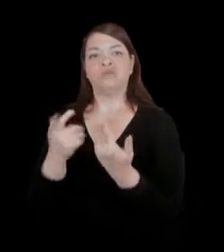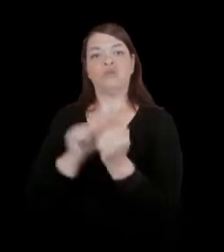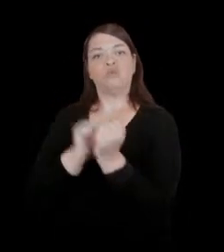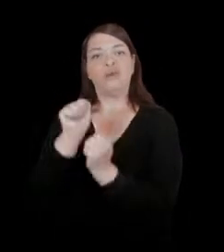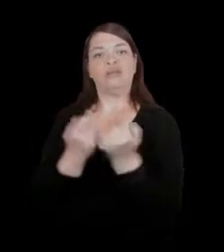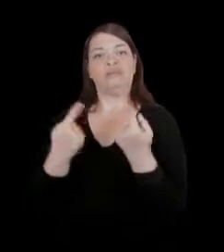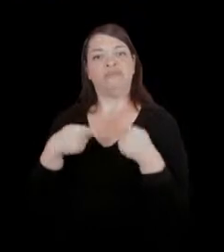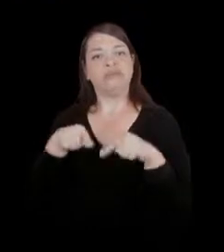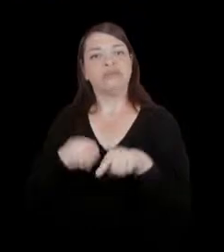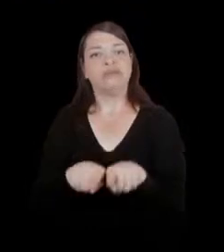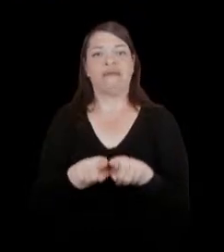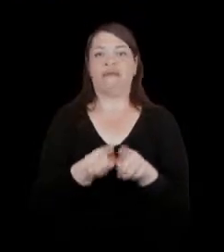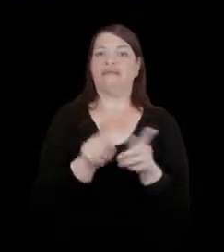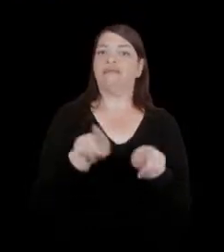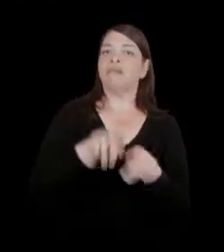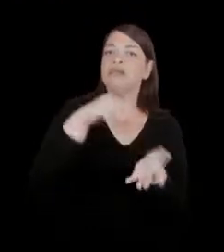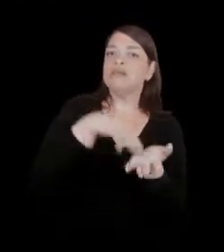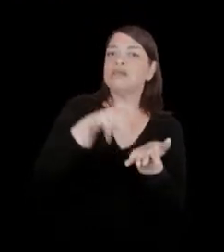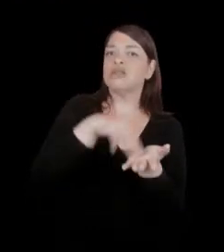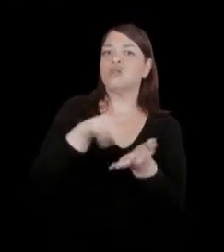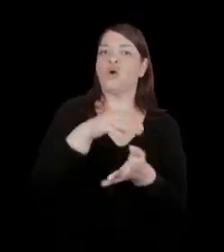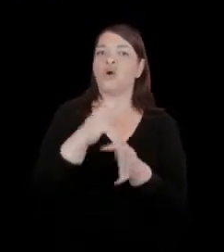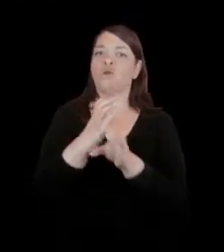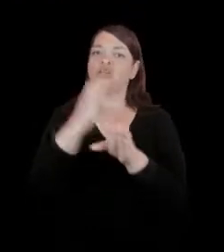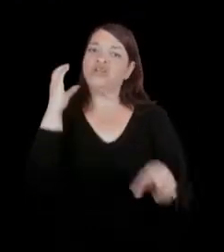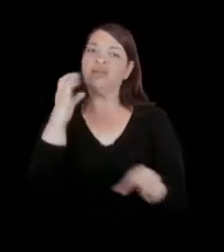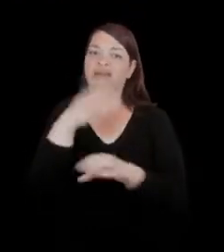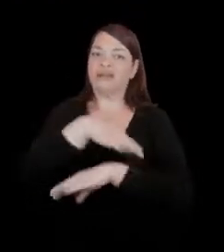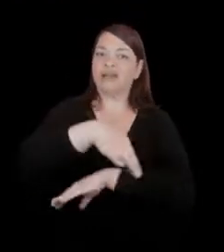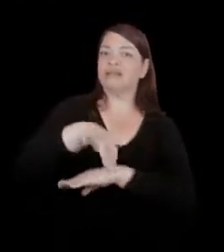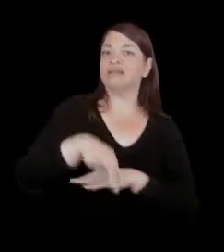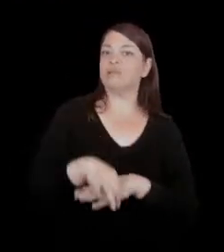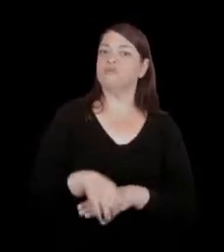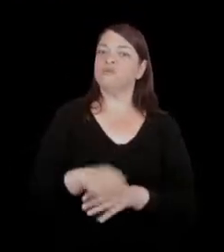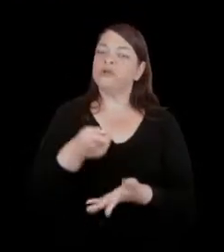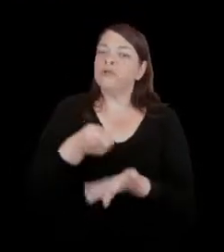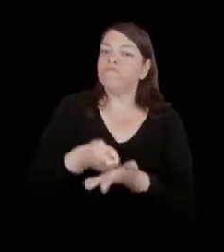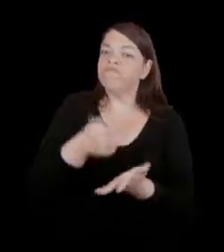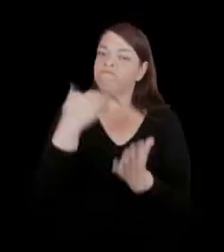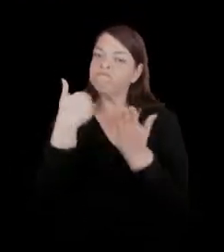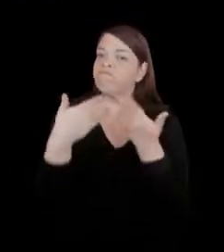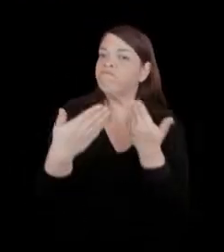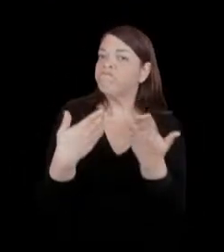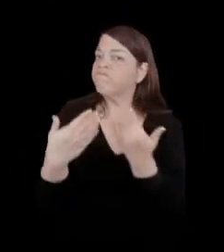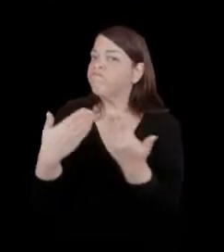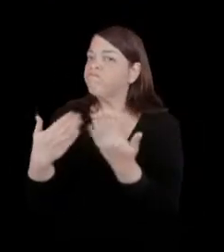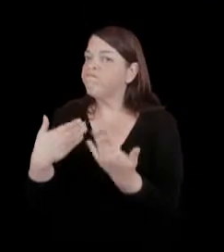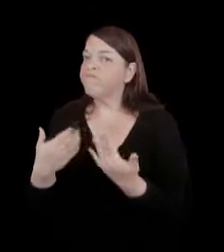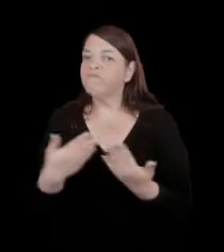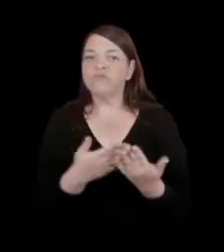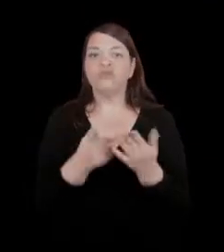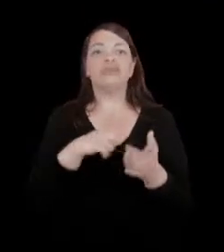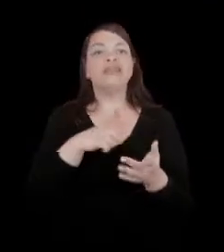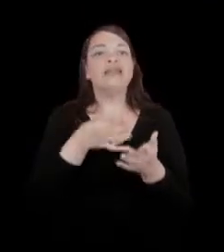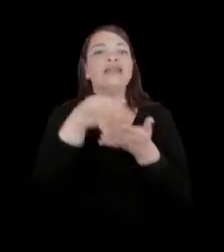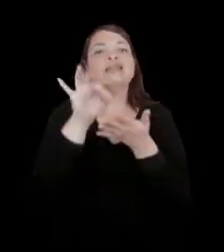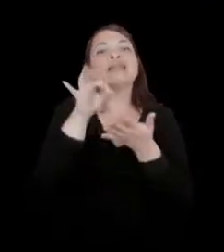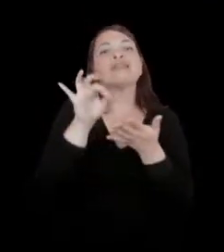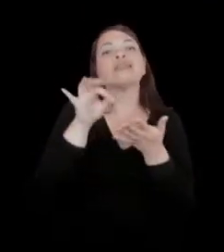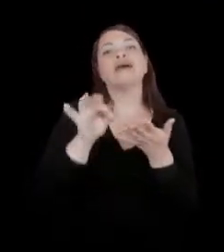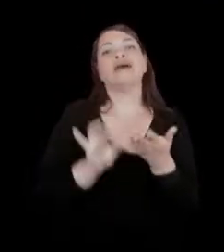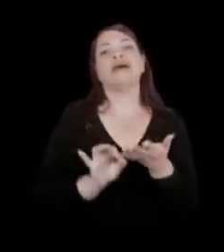os escritórios de arquitetura e engenharia, e também ter detalhes e desenhos muito